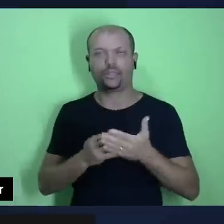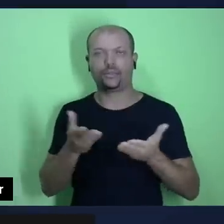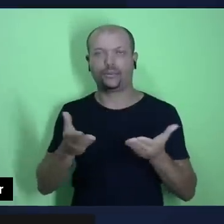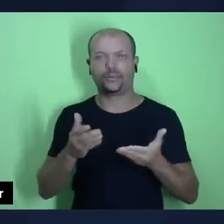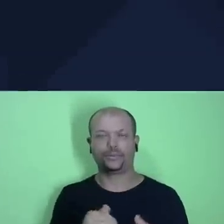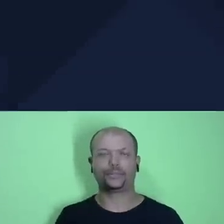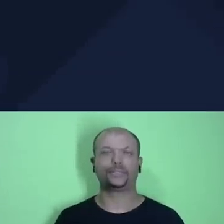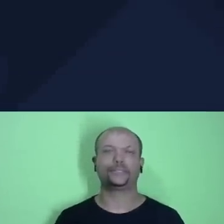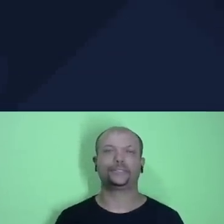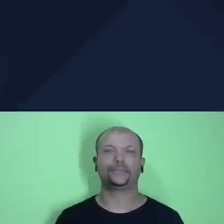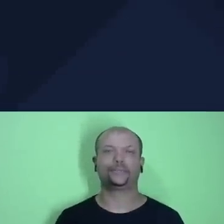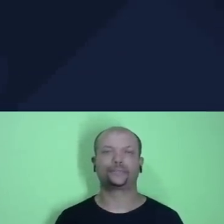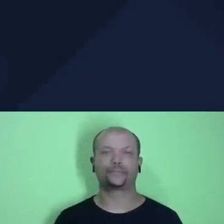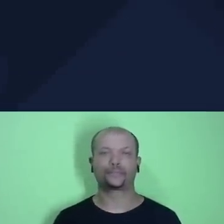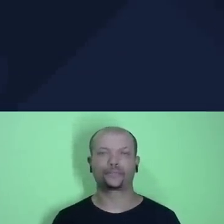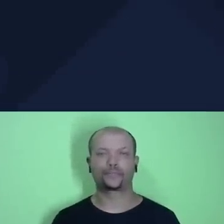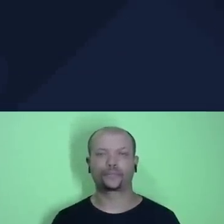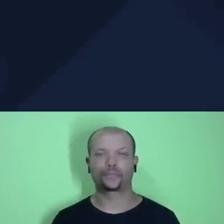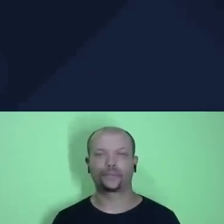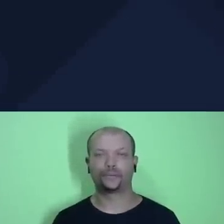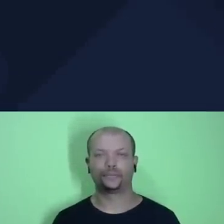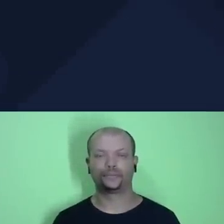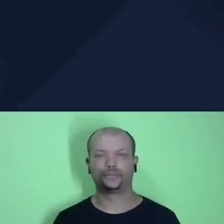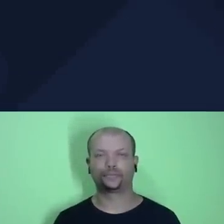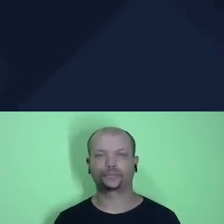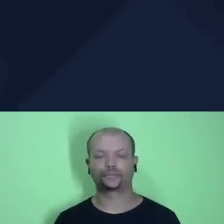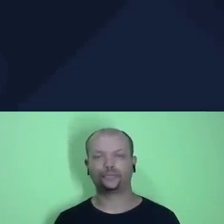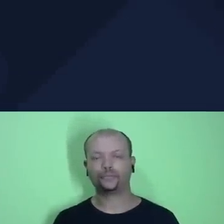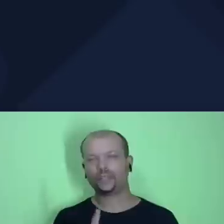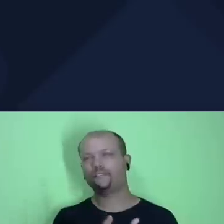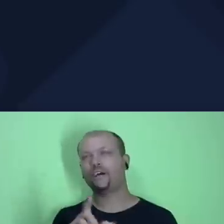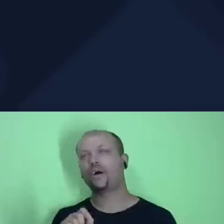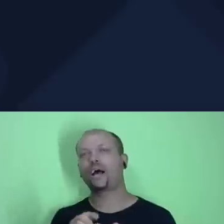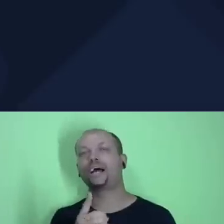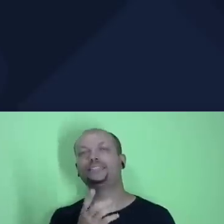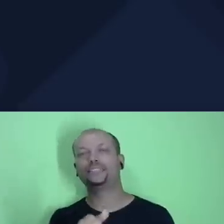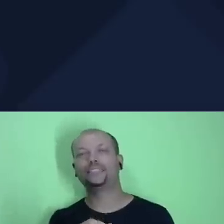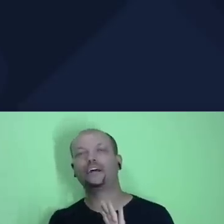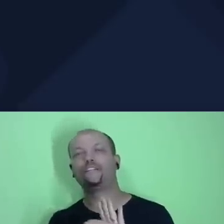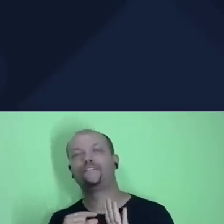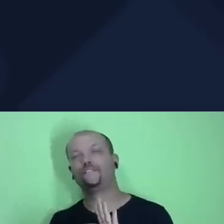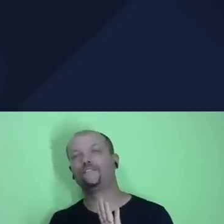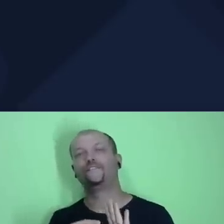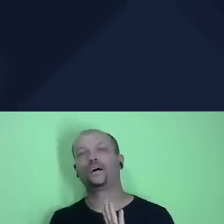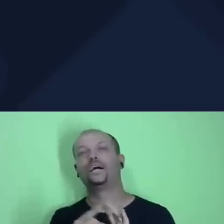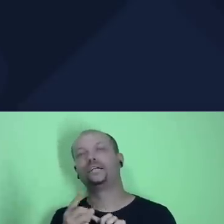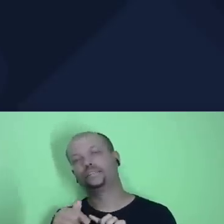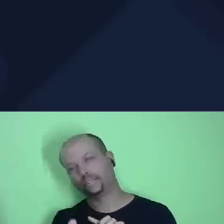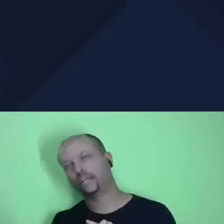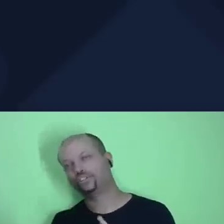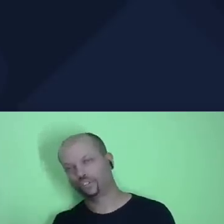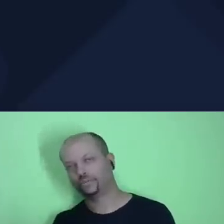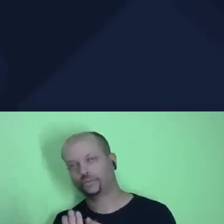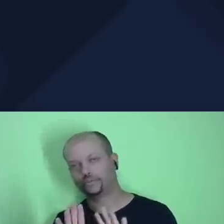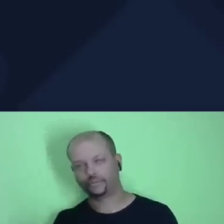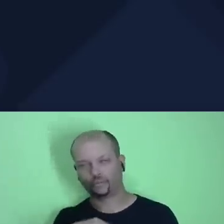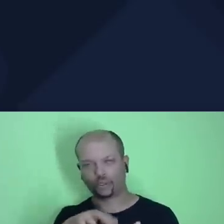Deuteronômio dezesseis, versículo dezesseis, na verdade, é dezesseis e o versículo dezessete também, eu leio.